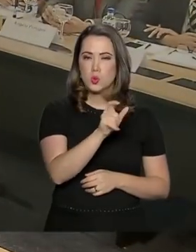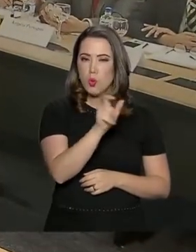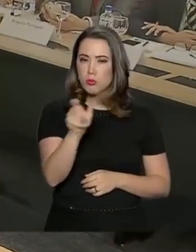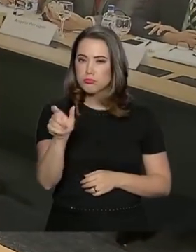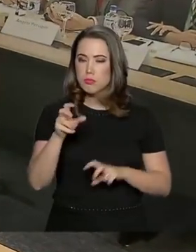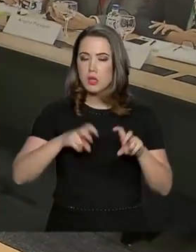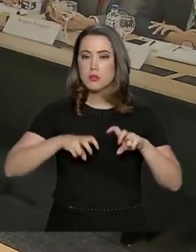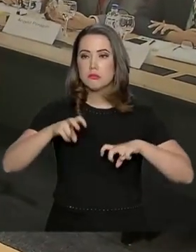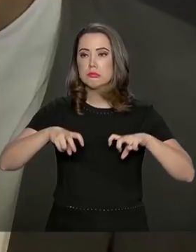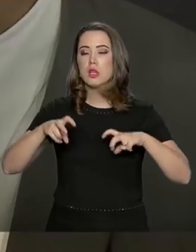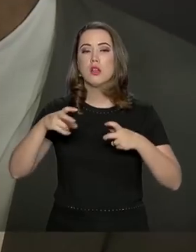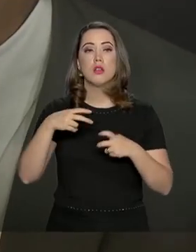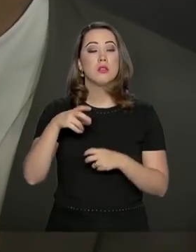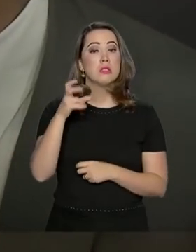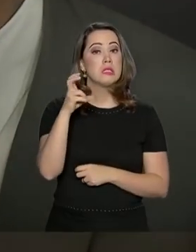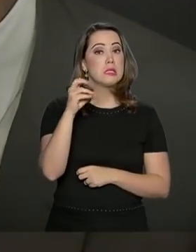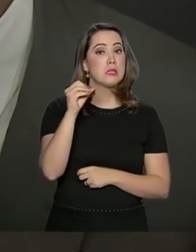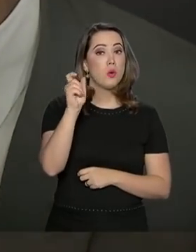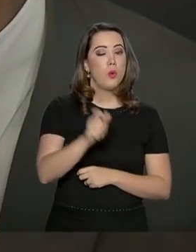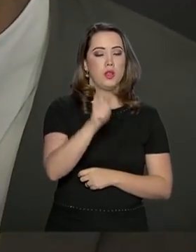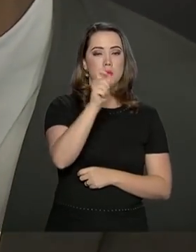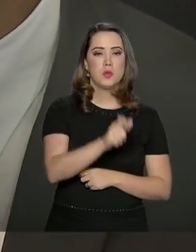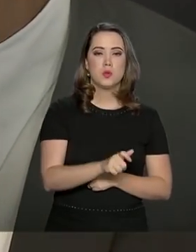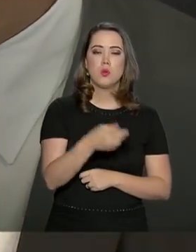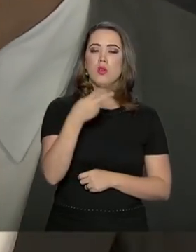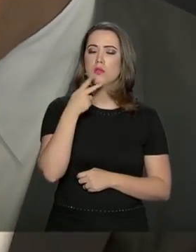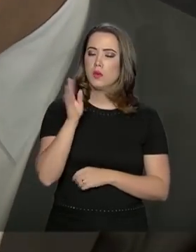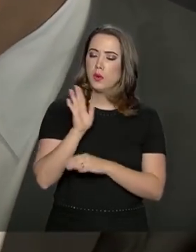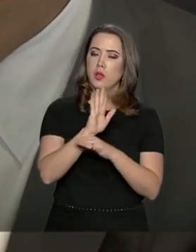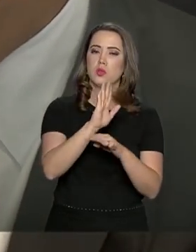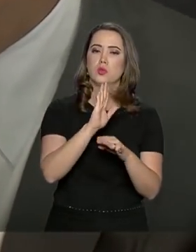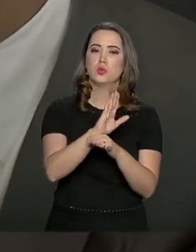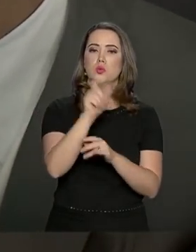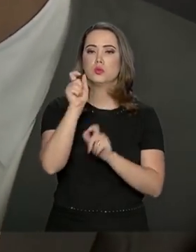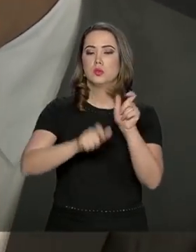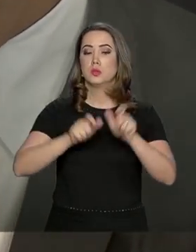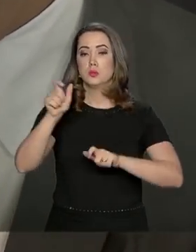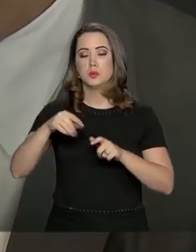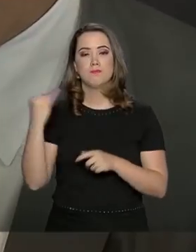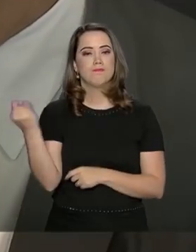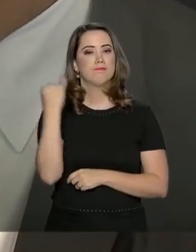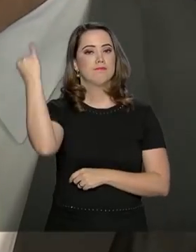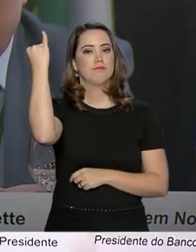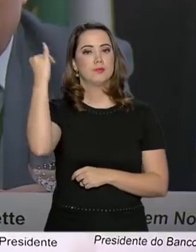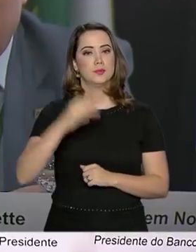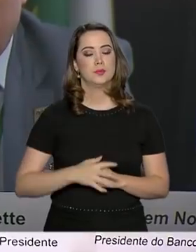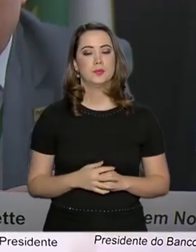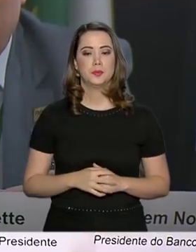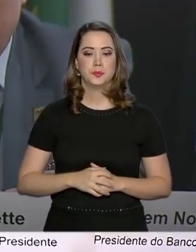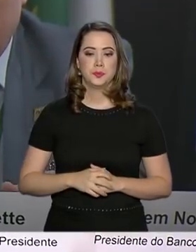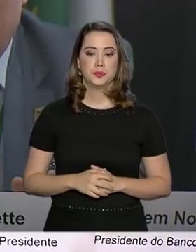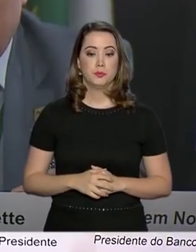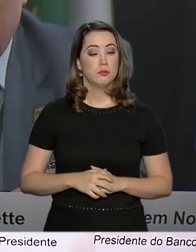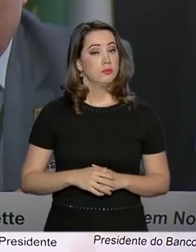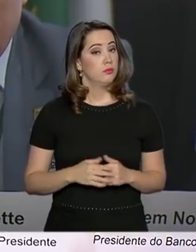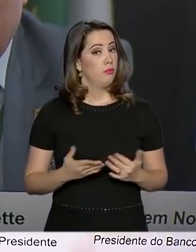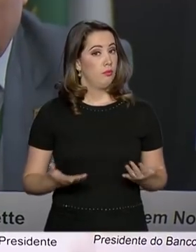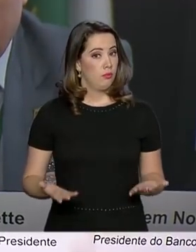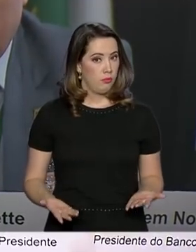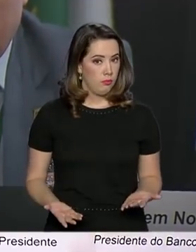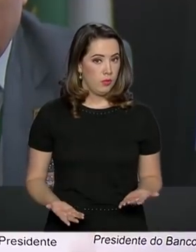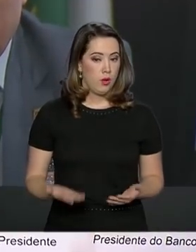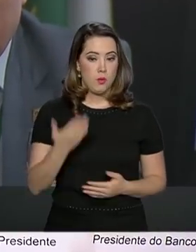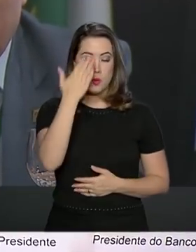50 prefeitos, o ministro disse que o apoio dos gestores municipais é essencial. Eu acredito